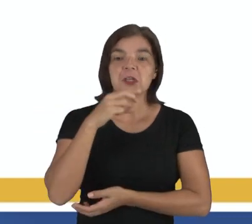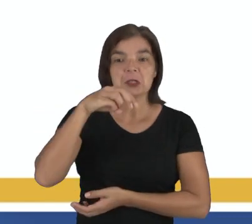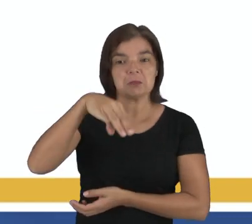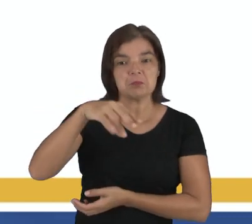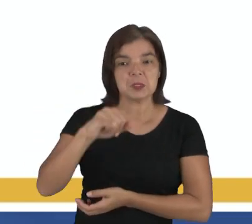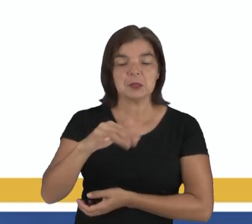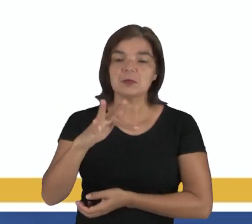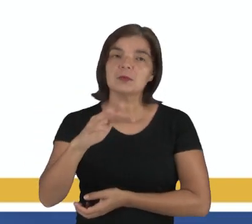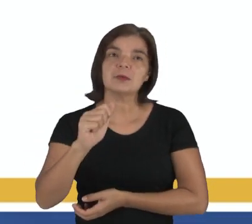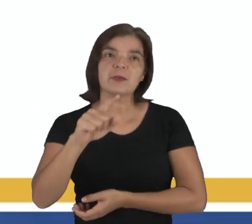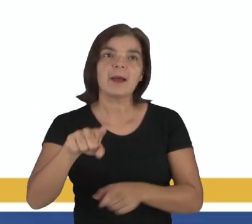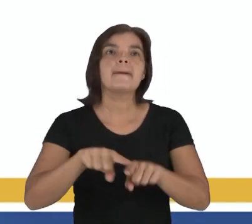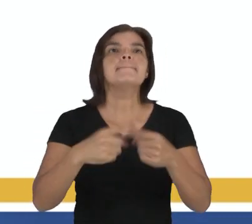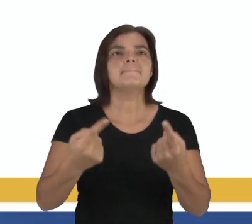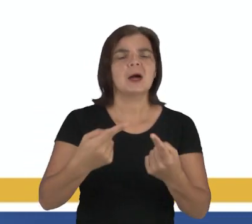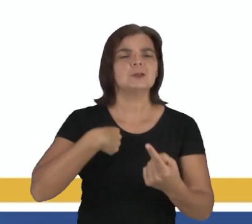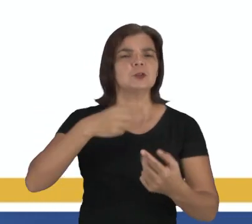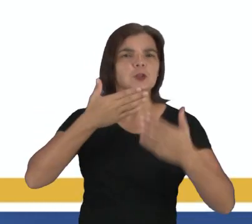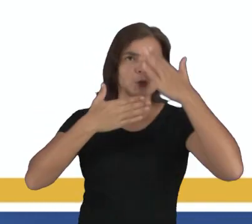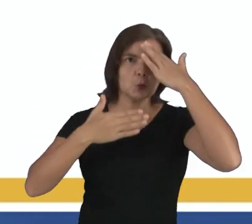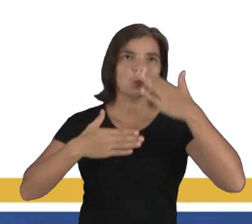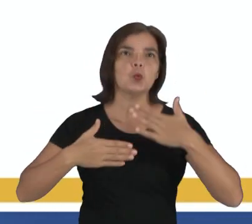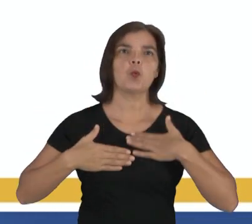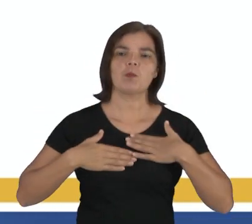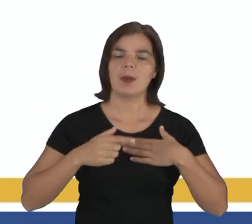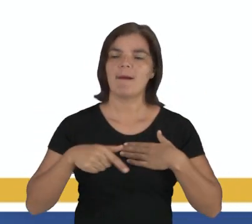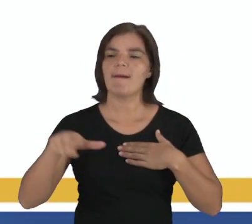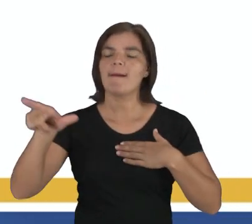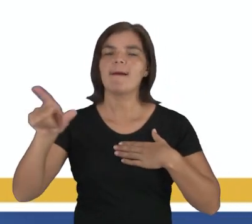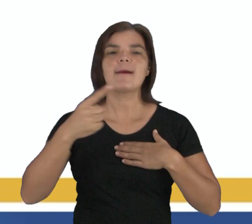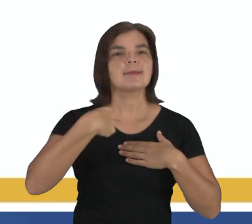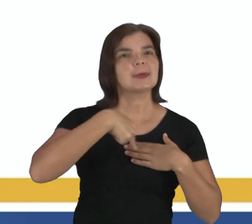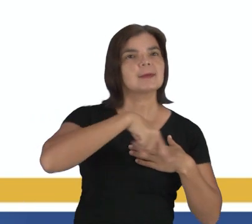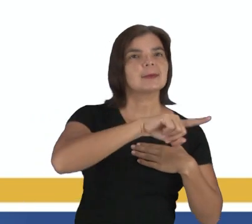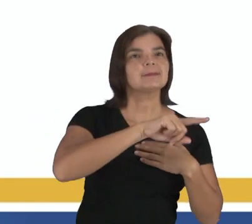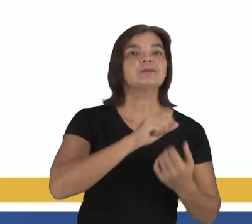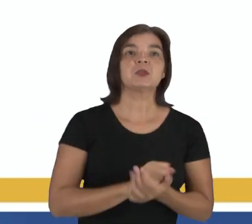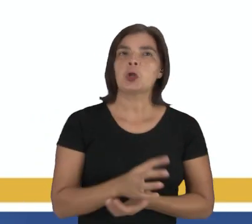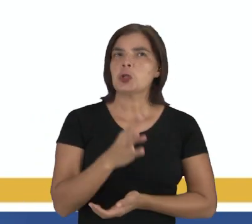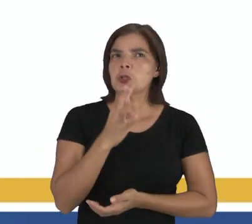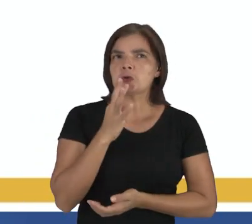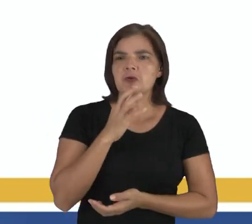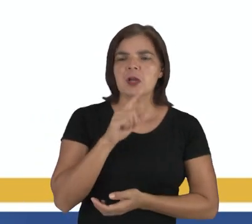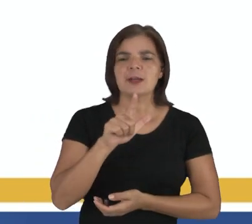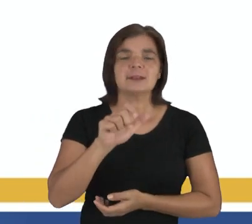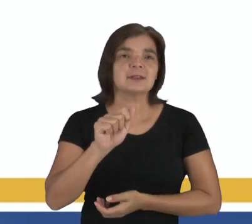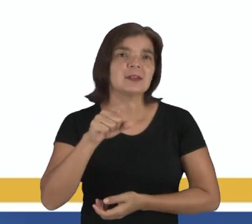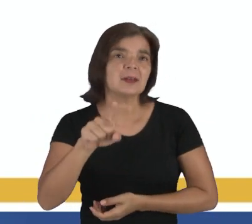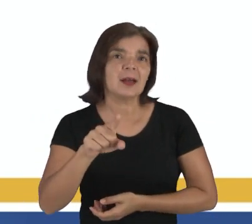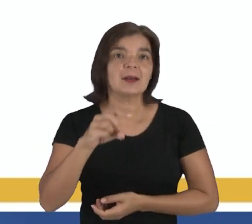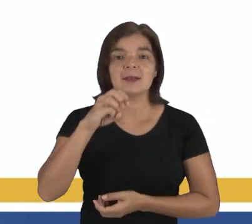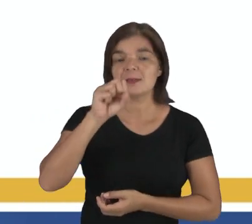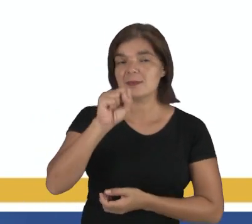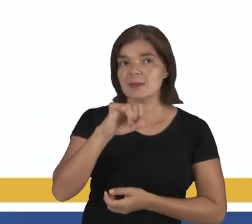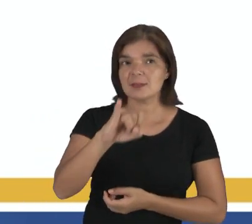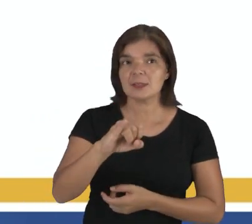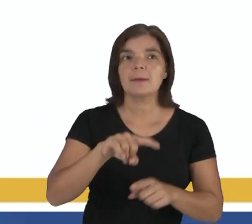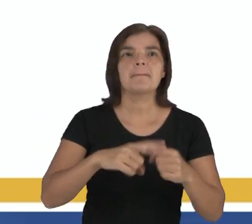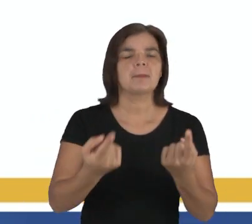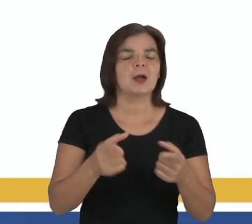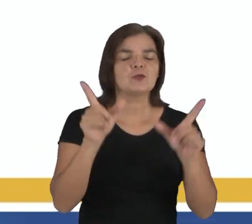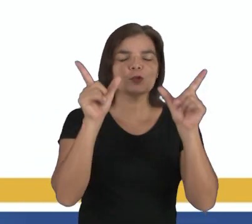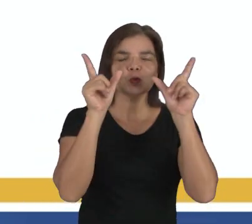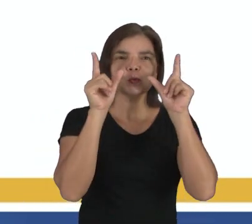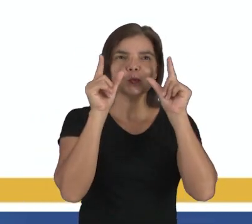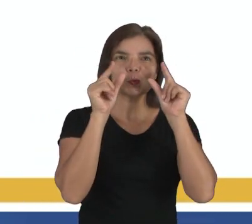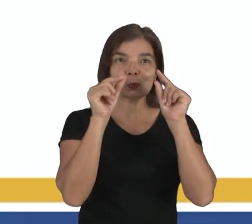conhece nem mi, nem fá, mas inclina o corpo para cá e para lá. Não conhece nem lá, nem si,